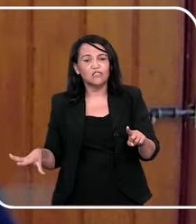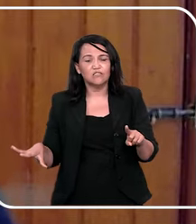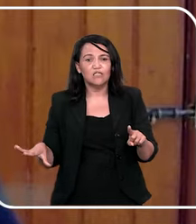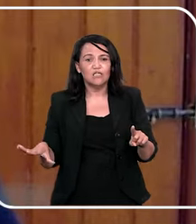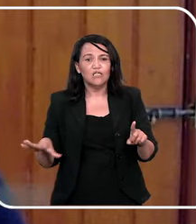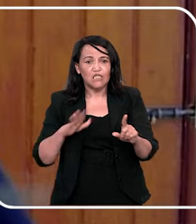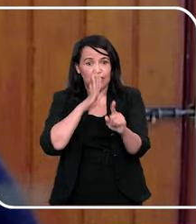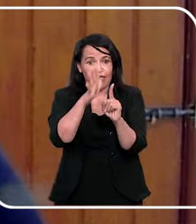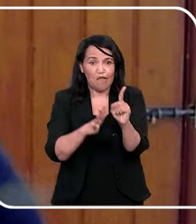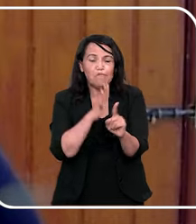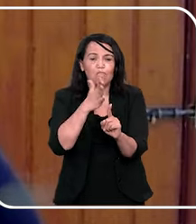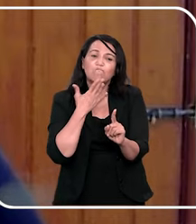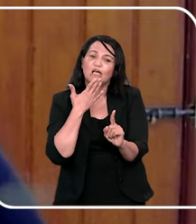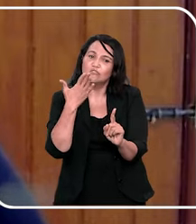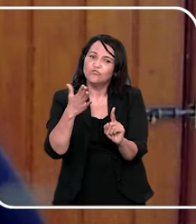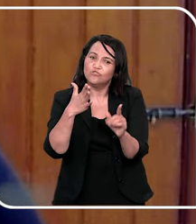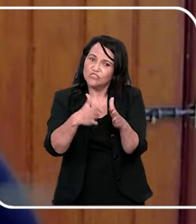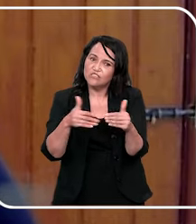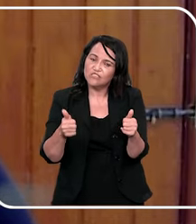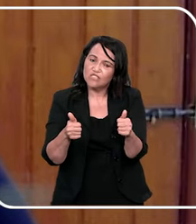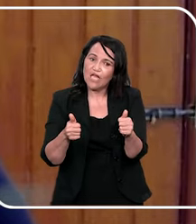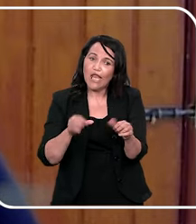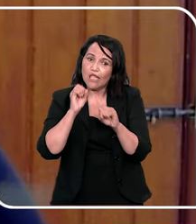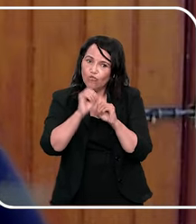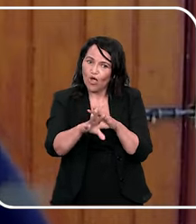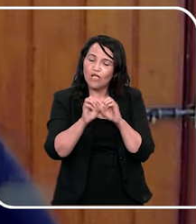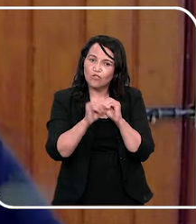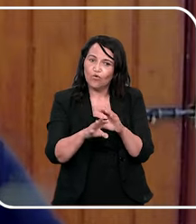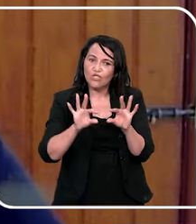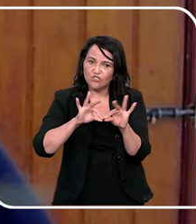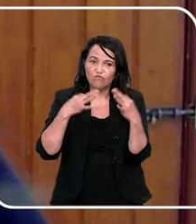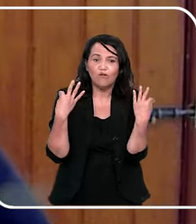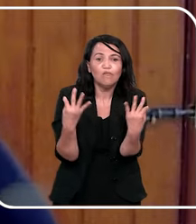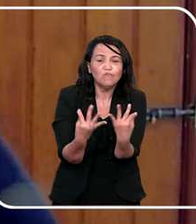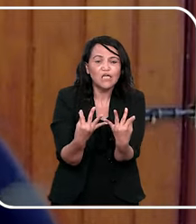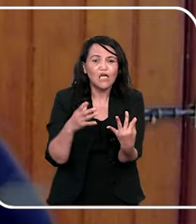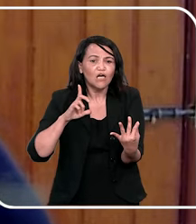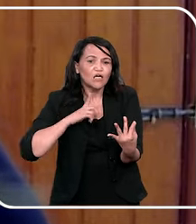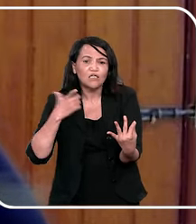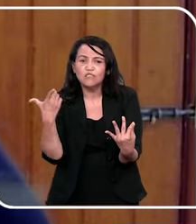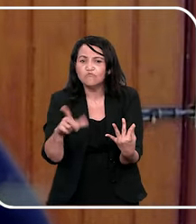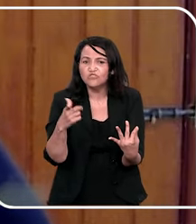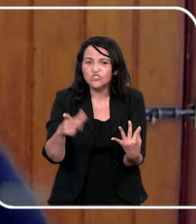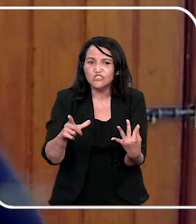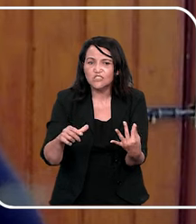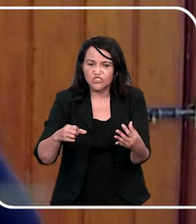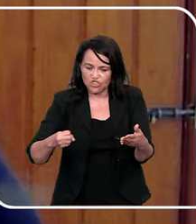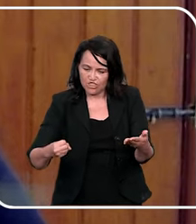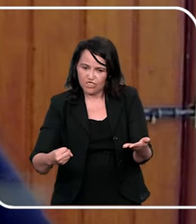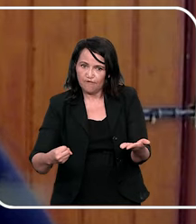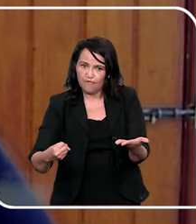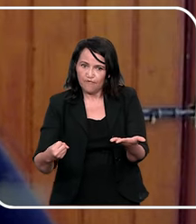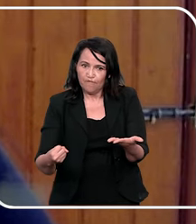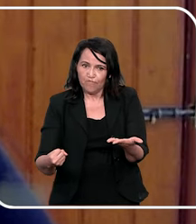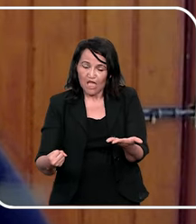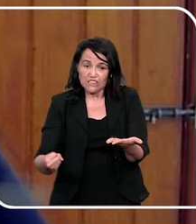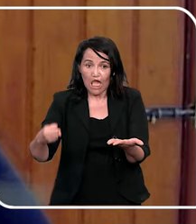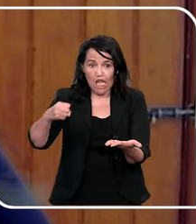se você assistir minha palestra. Ela foi na casa da Flávia, que é outra educadora parental, e ela não tinha costume com